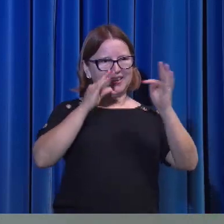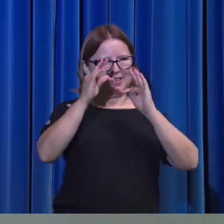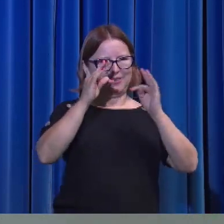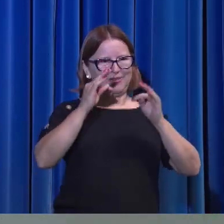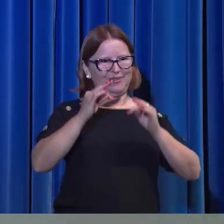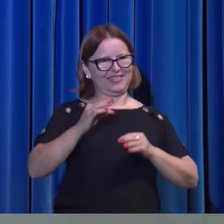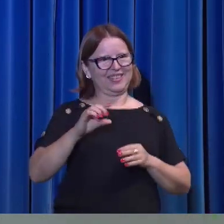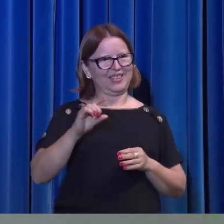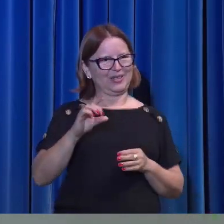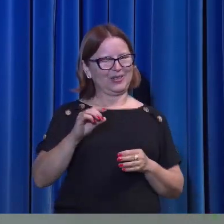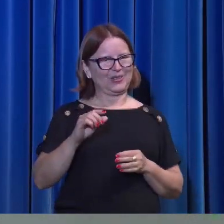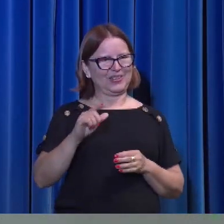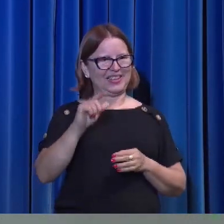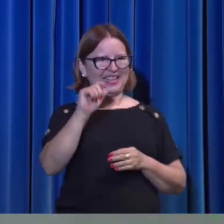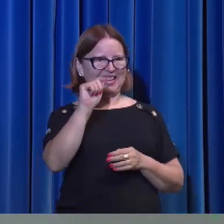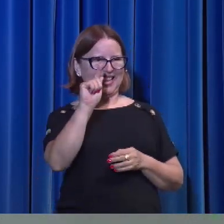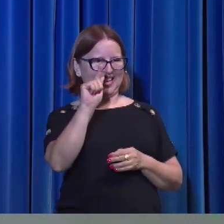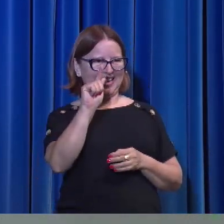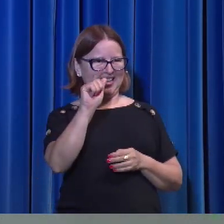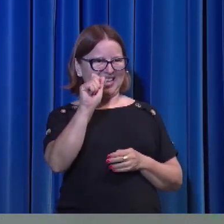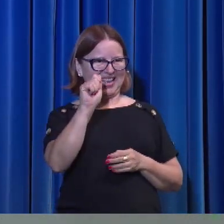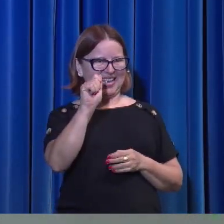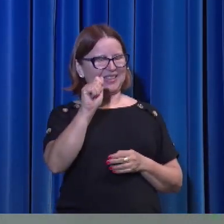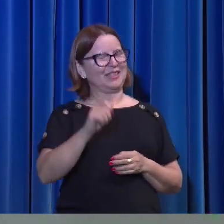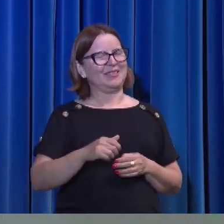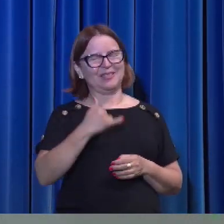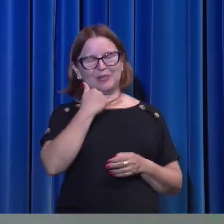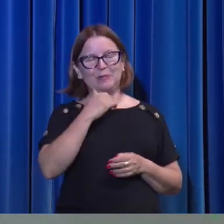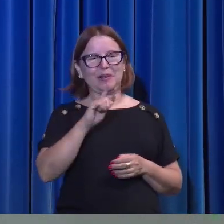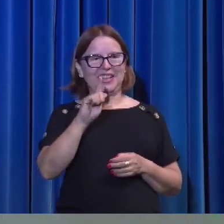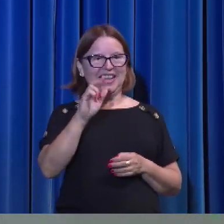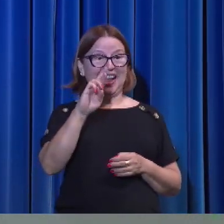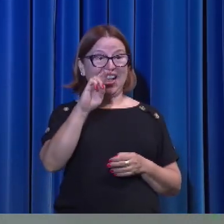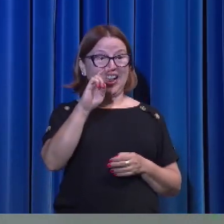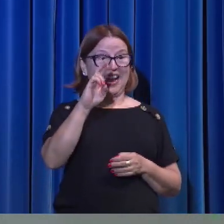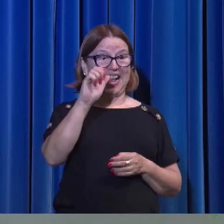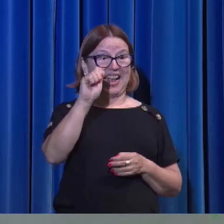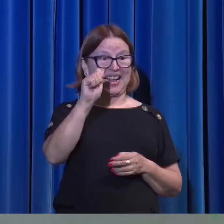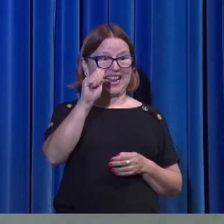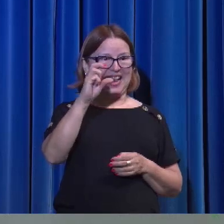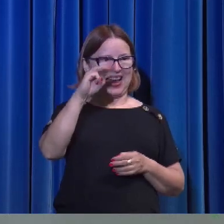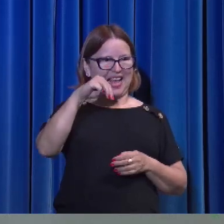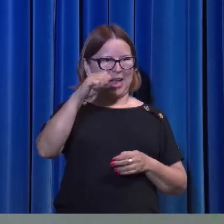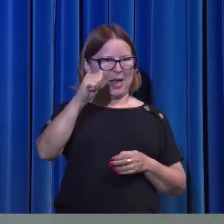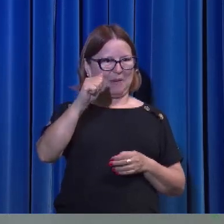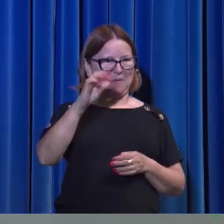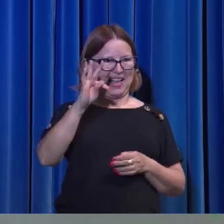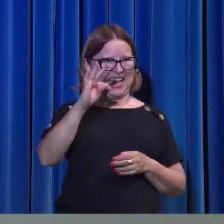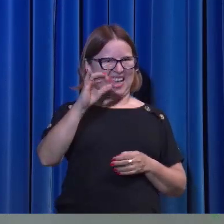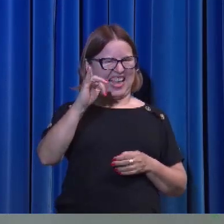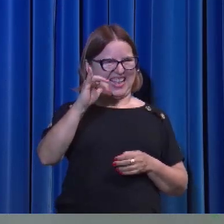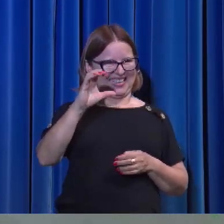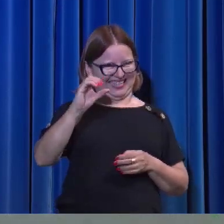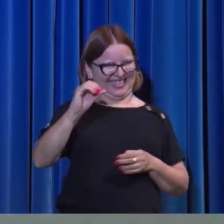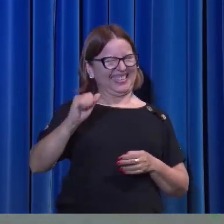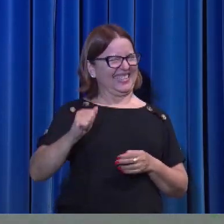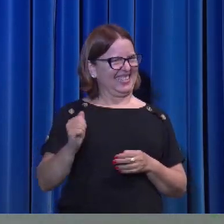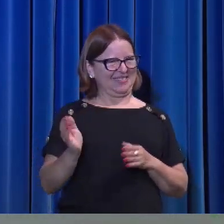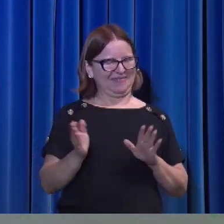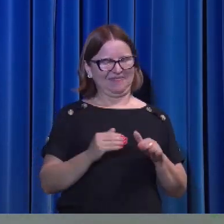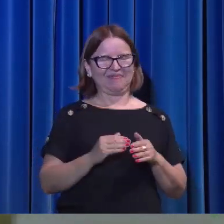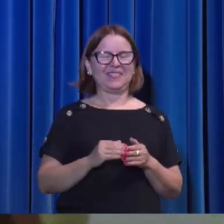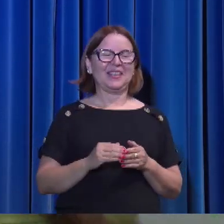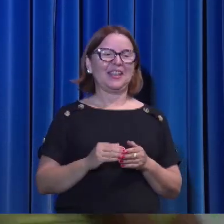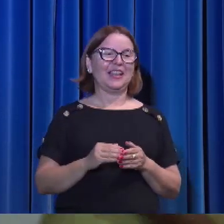Lutero. Abra a sua Bíblia. Espírito Santo. Me revela Cristo, me